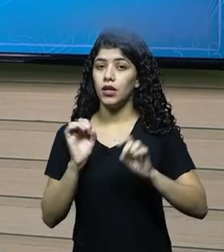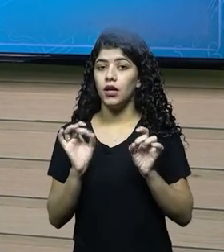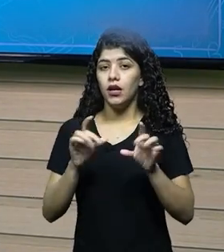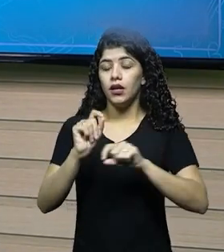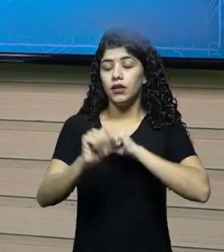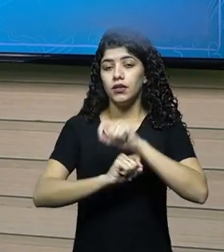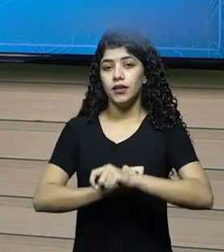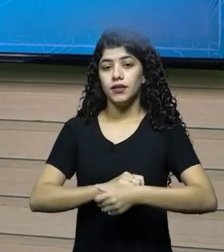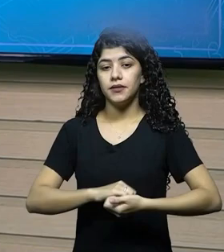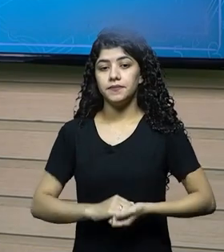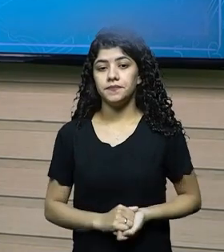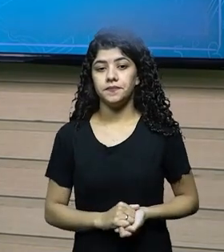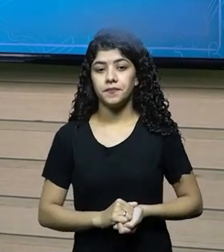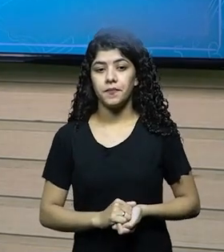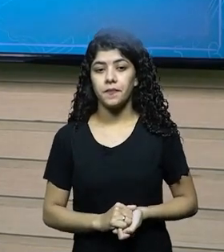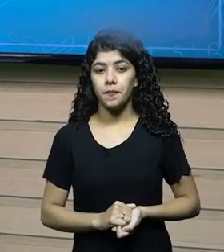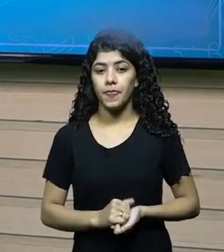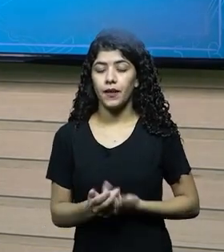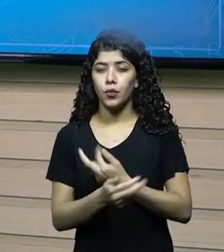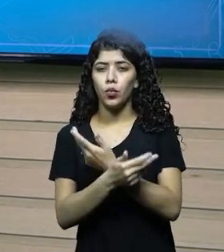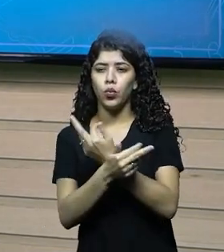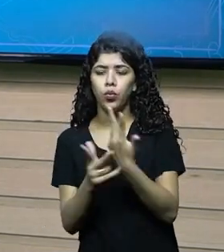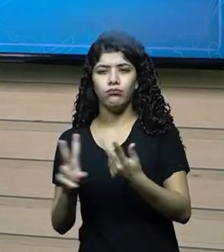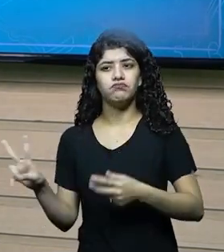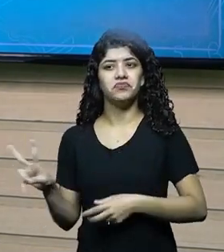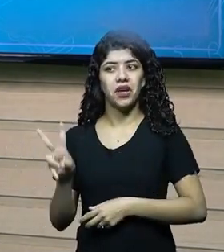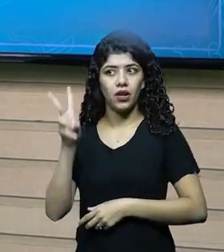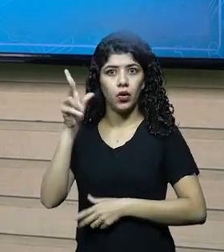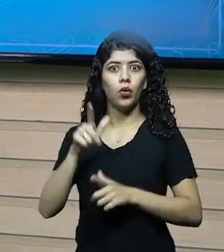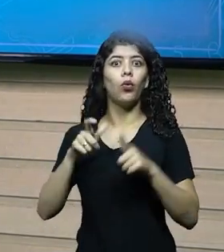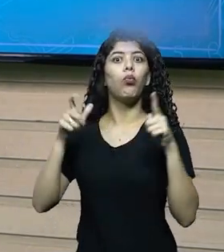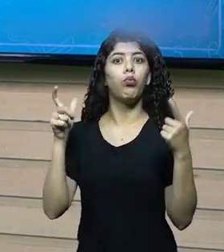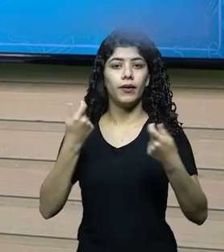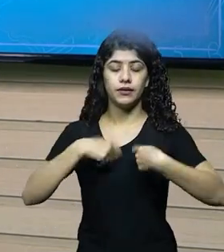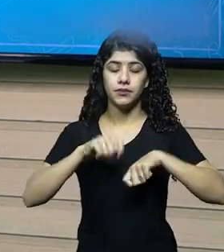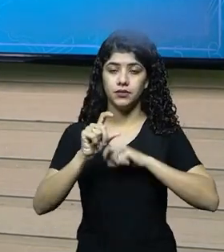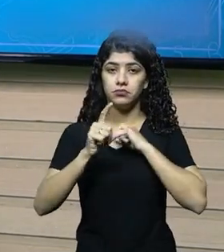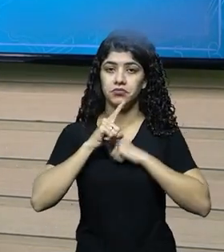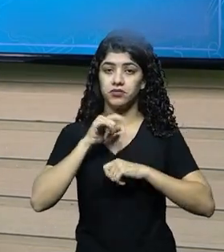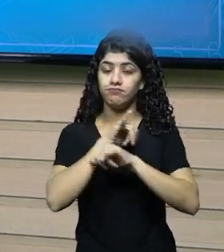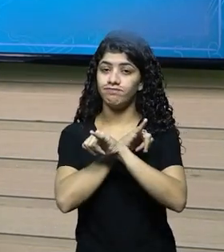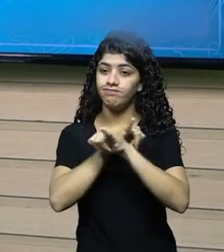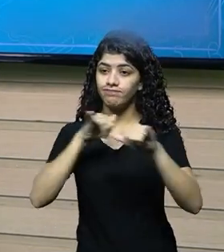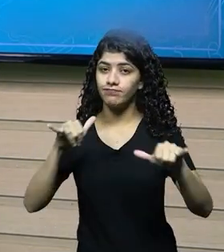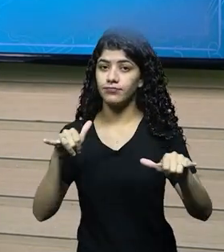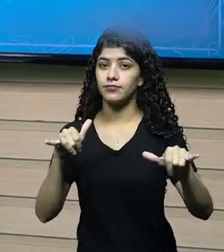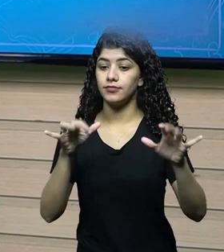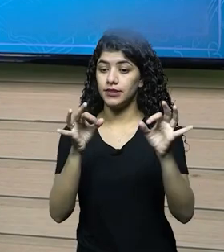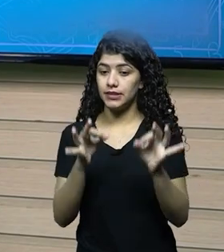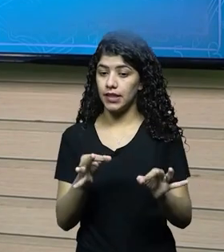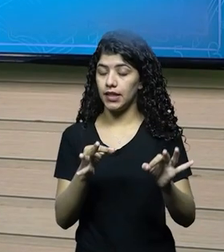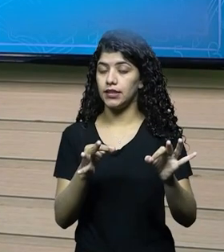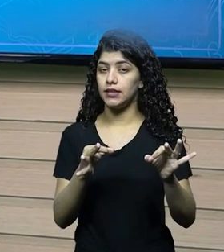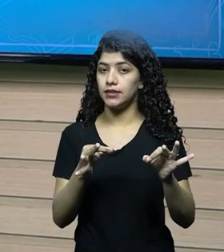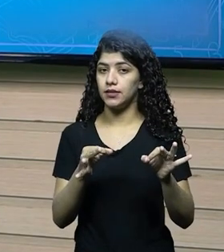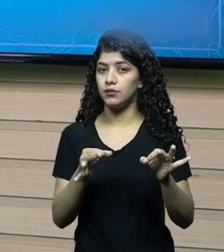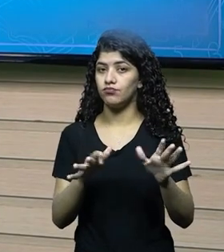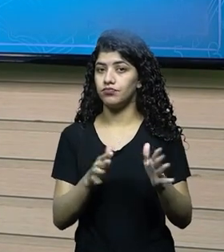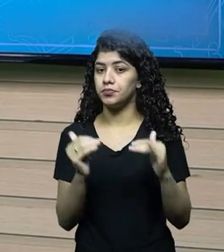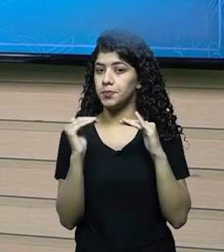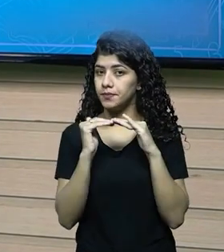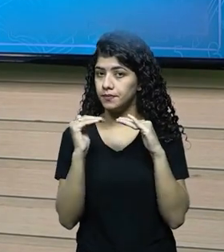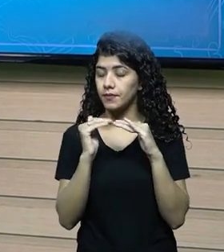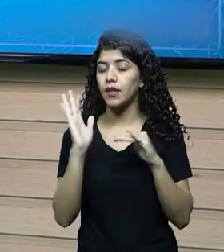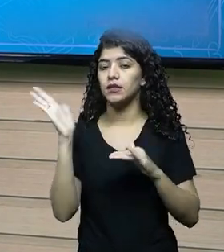agronegócio, porque elas movimentam muitos valores, elas têm que estar com suas informações contábeis, alinhadas, tem que estar tudo já